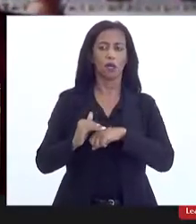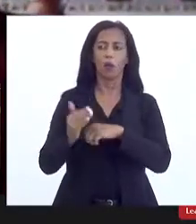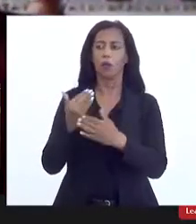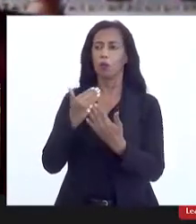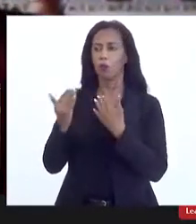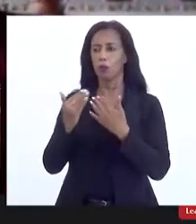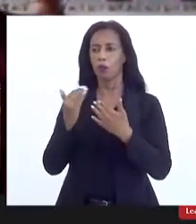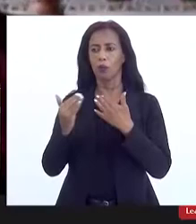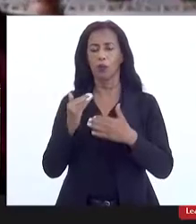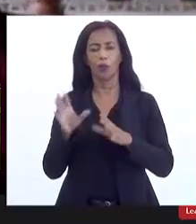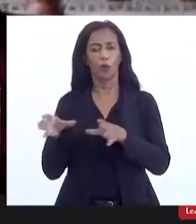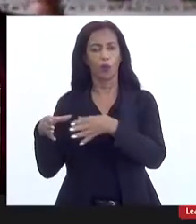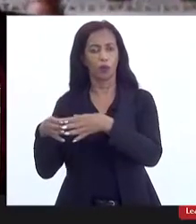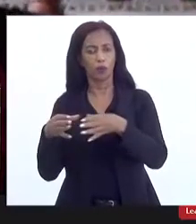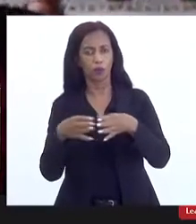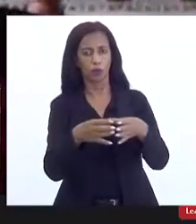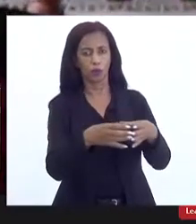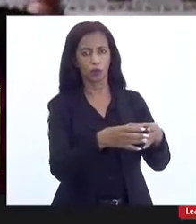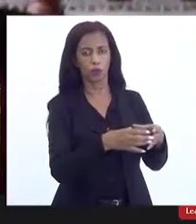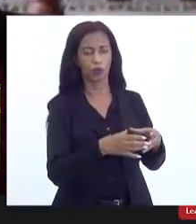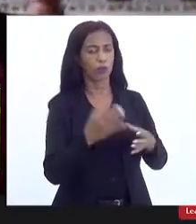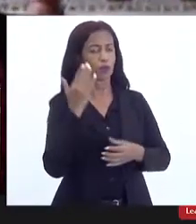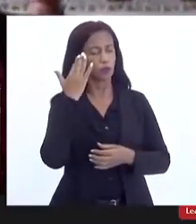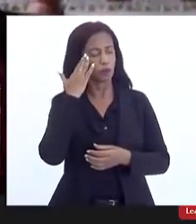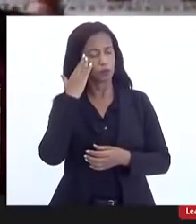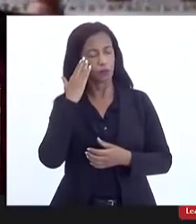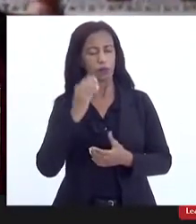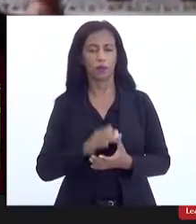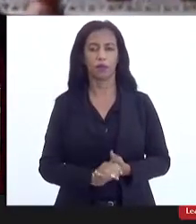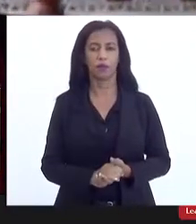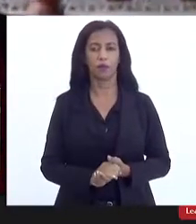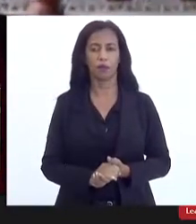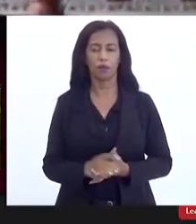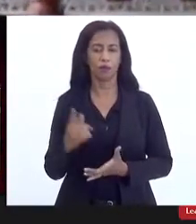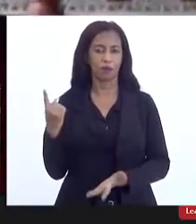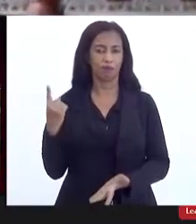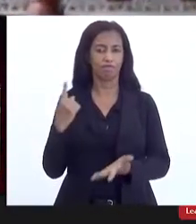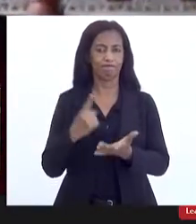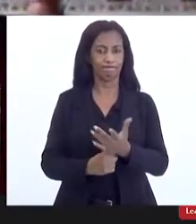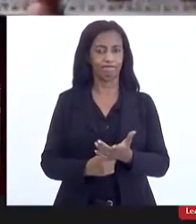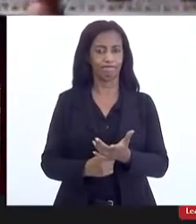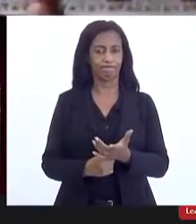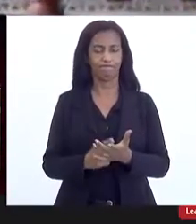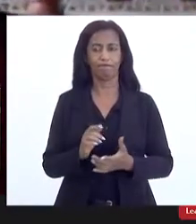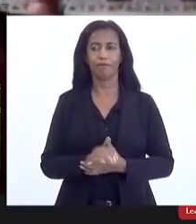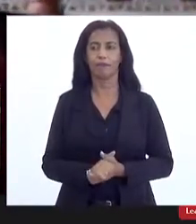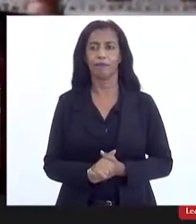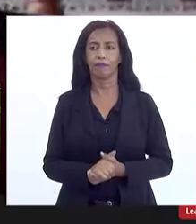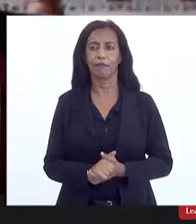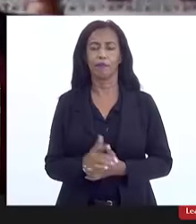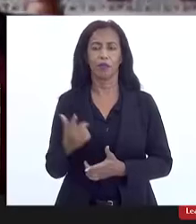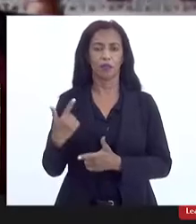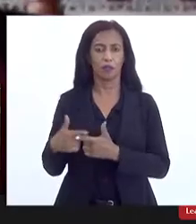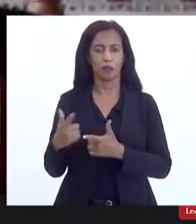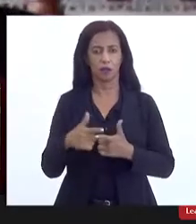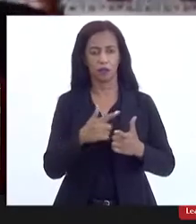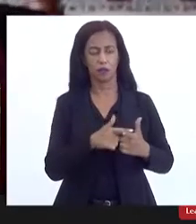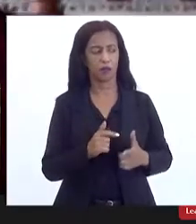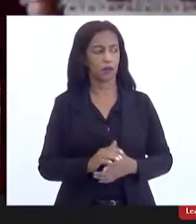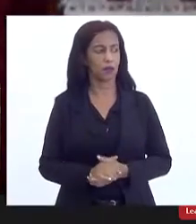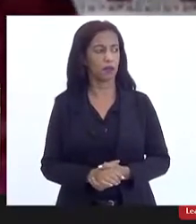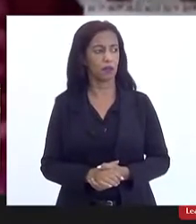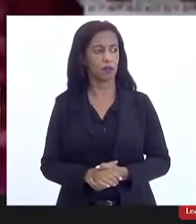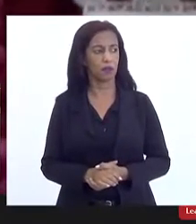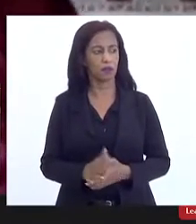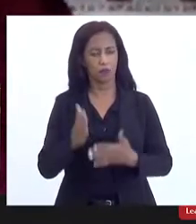com as comunidades e entender os impactos em loco desses processos. Então,